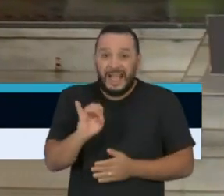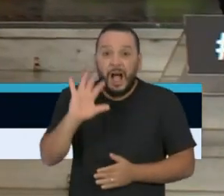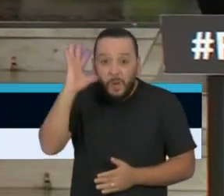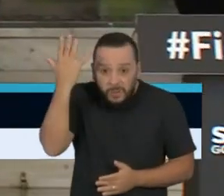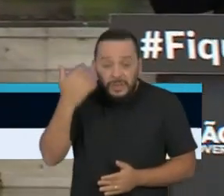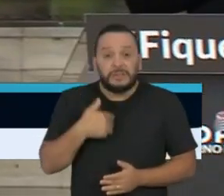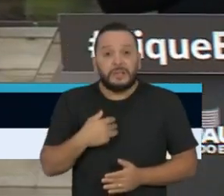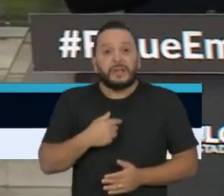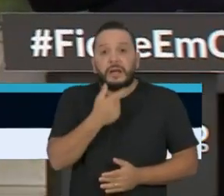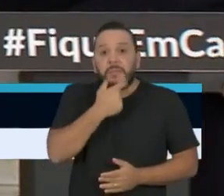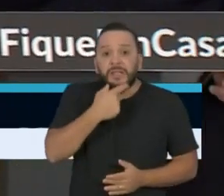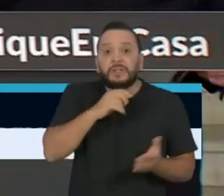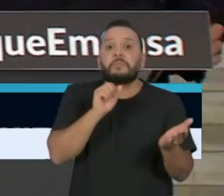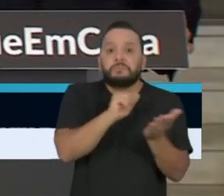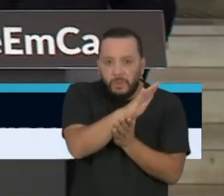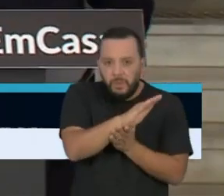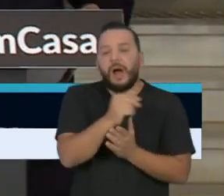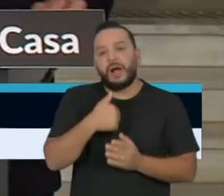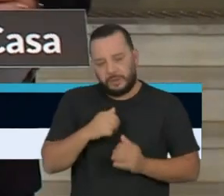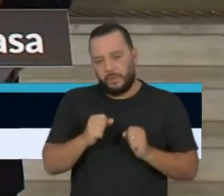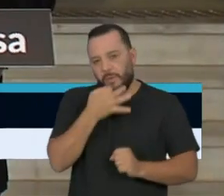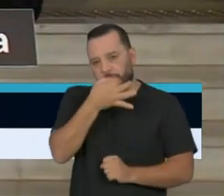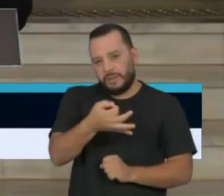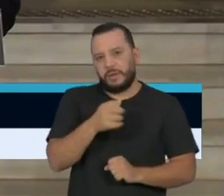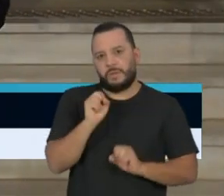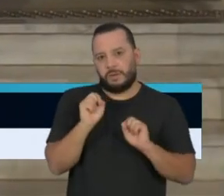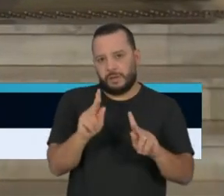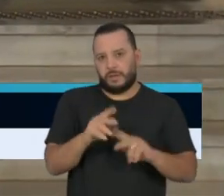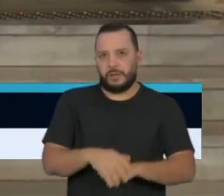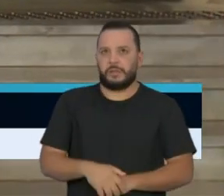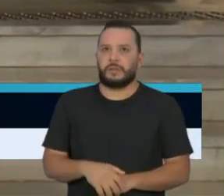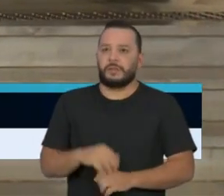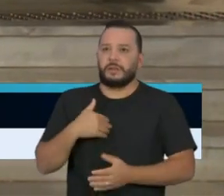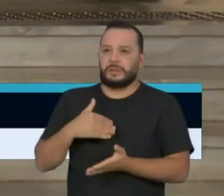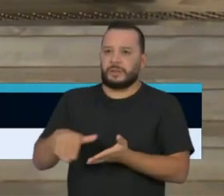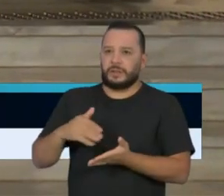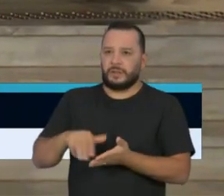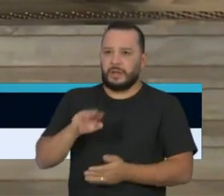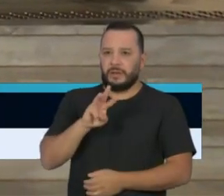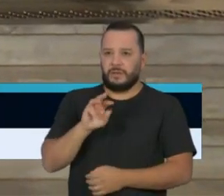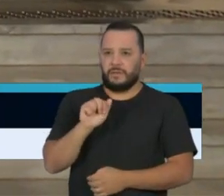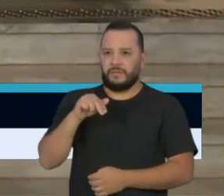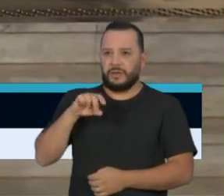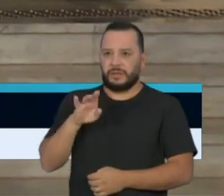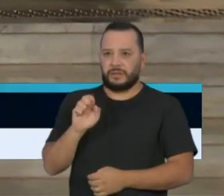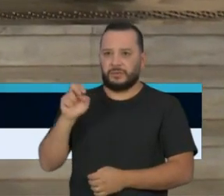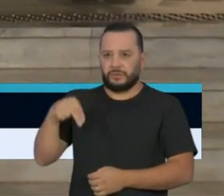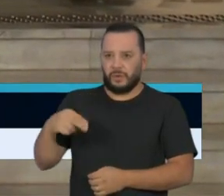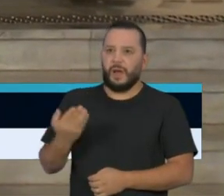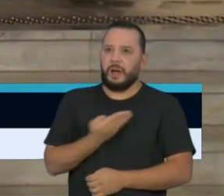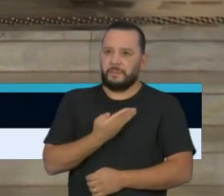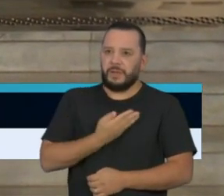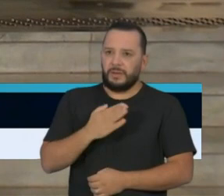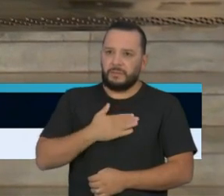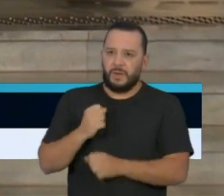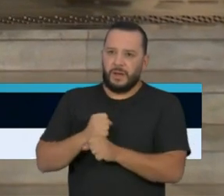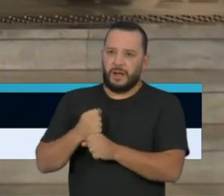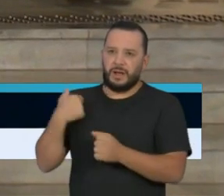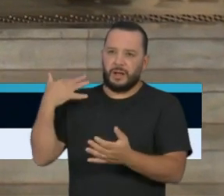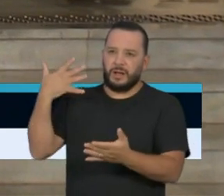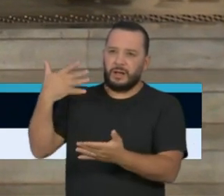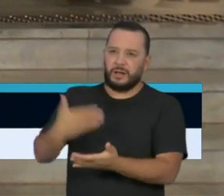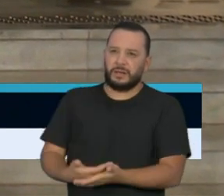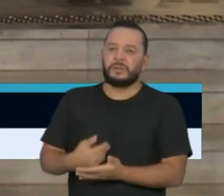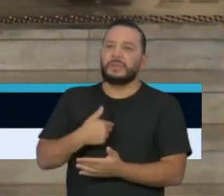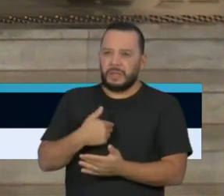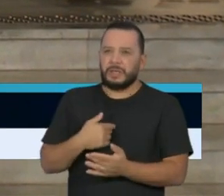Davi Uip e, na sequência, doutor Guerman. O secretário Wanderson é um amigo de muitos anos e uma pessoa que nós sempre fomos